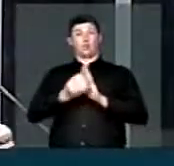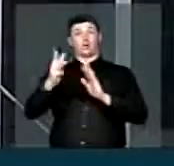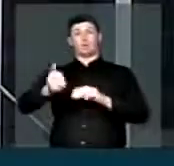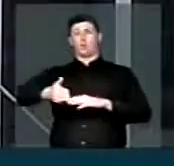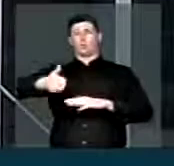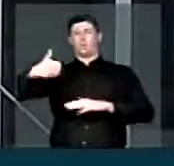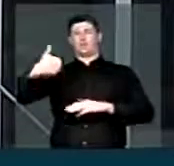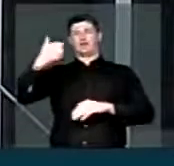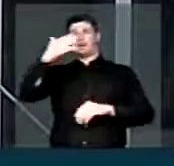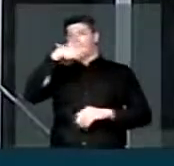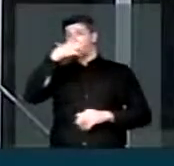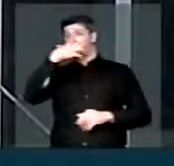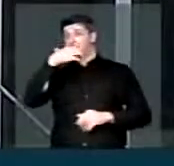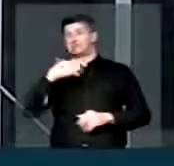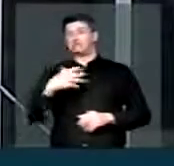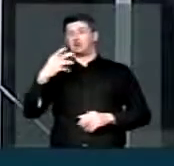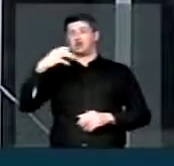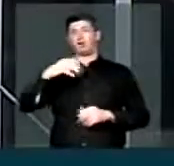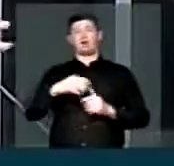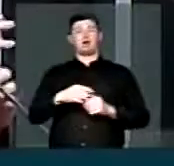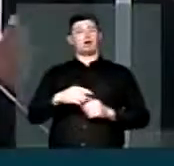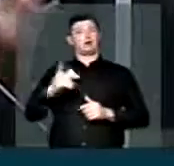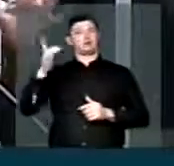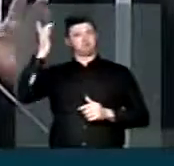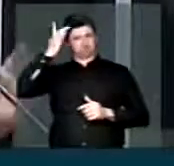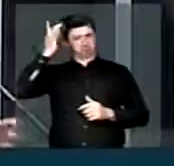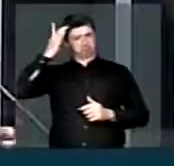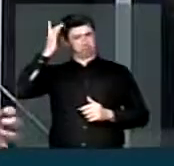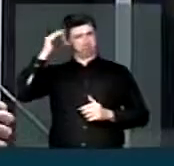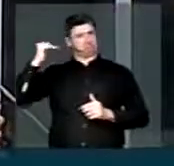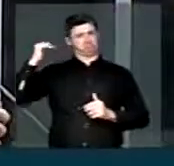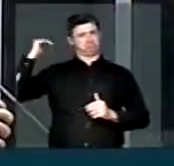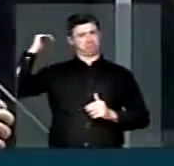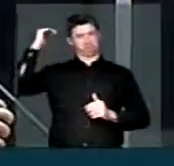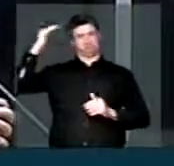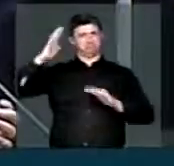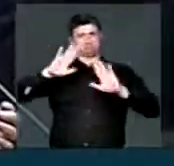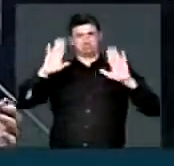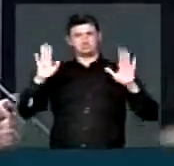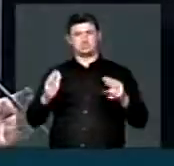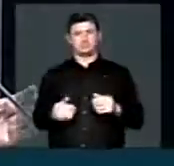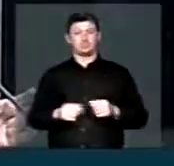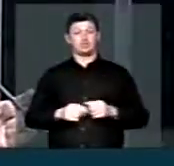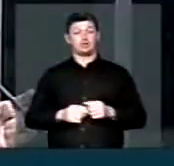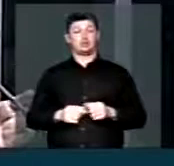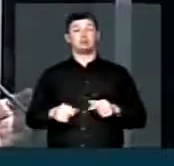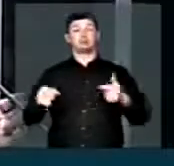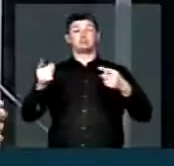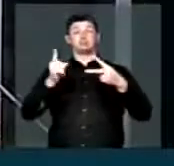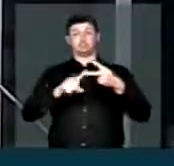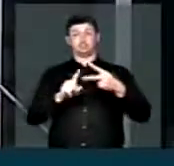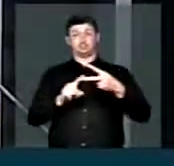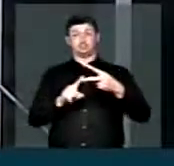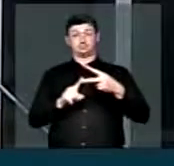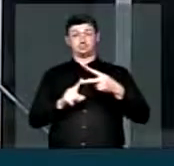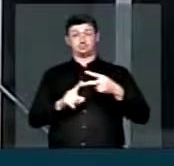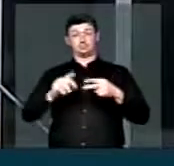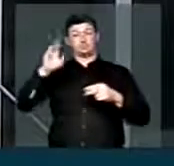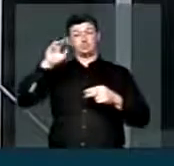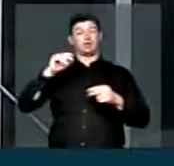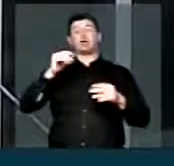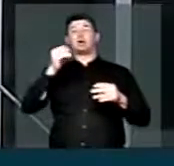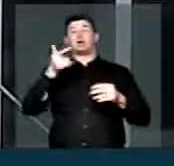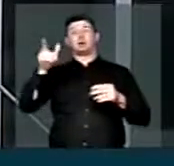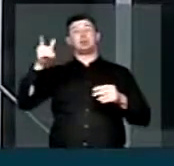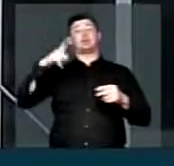a qualidade da maçã de São Joaquim é de forma excepcional. E além disso, tem o segundo maior rebanho